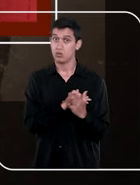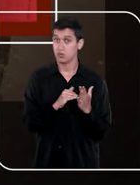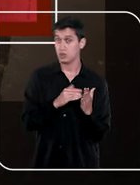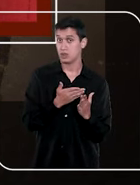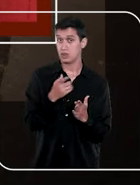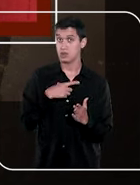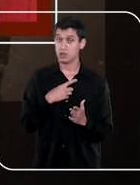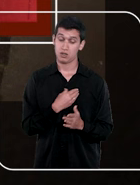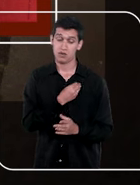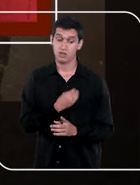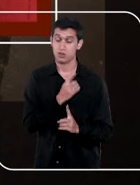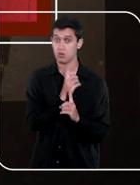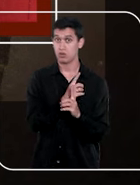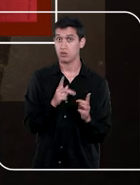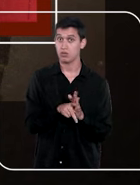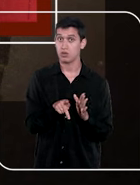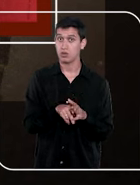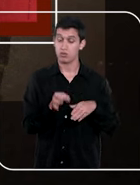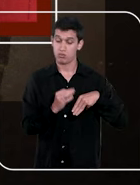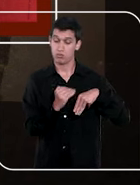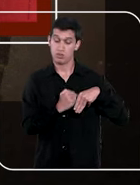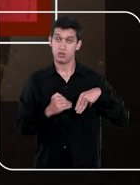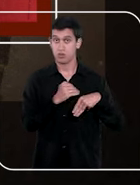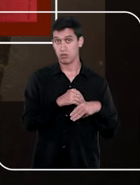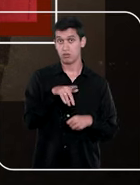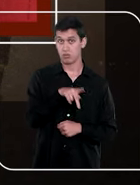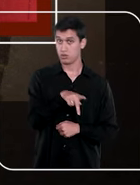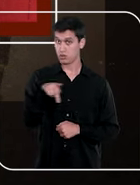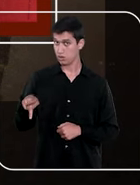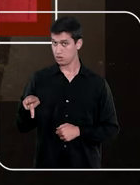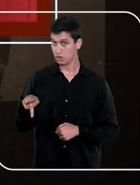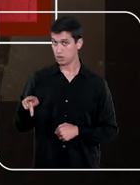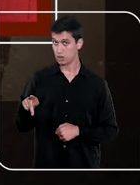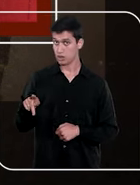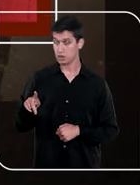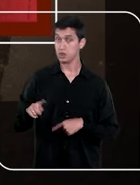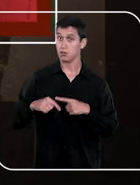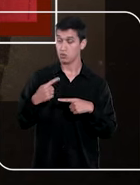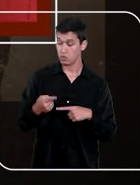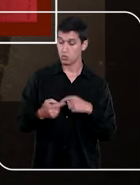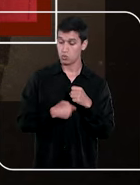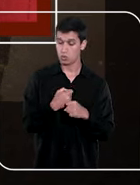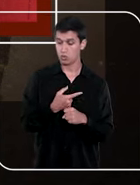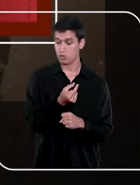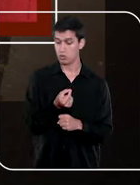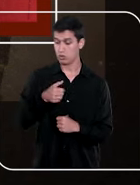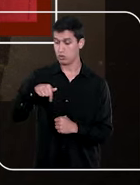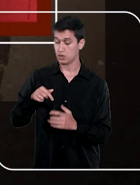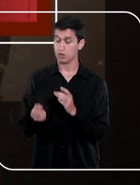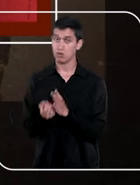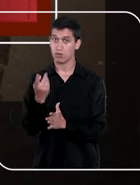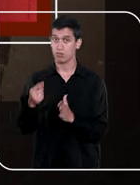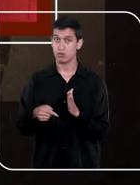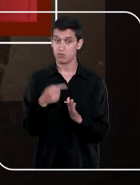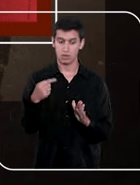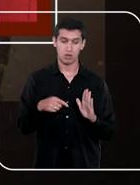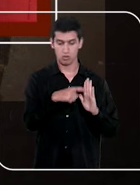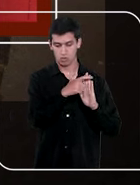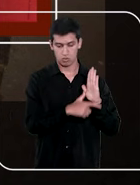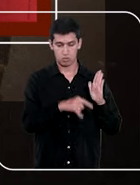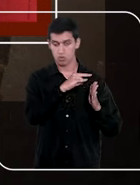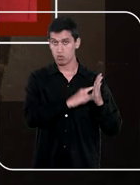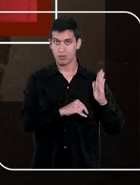contaram com a presença do ministro-presidente. Além disso, em 2007, foi elaborado o primeiro manual da